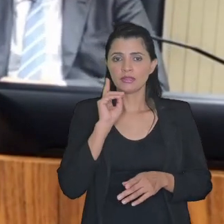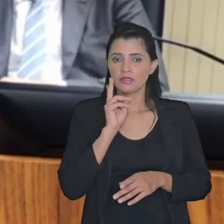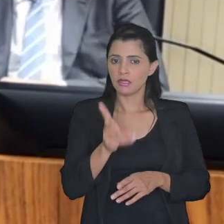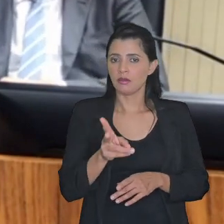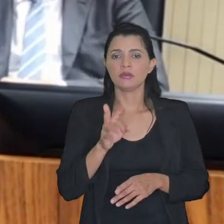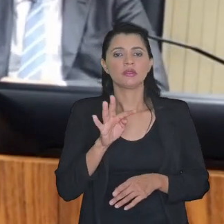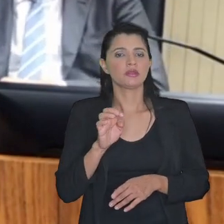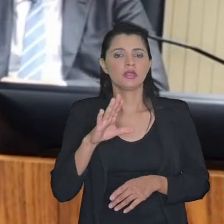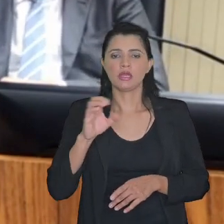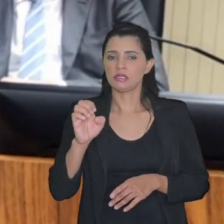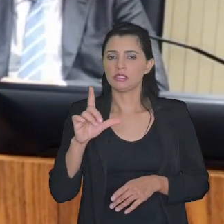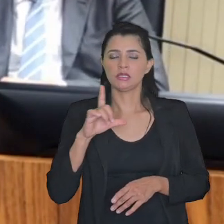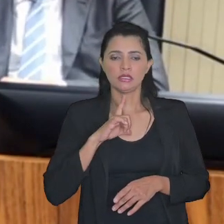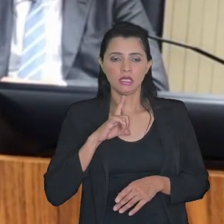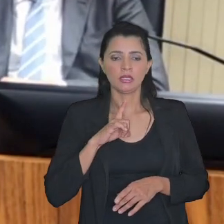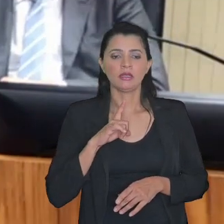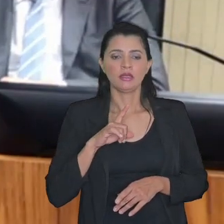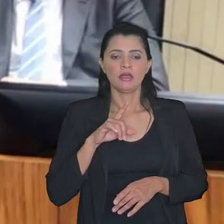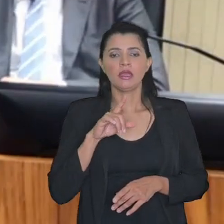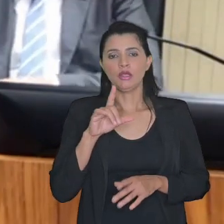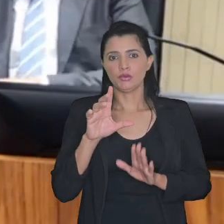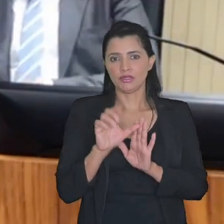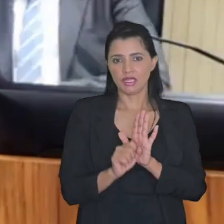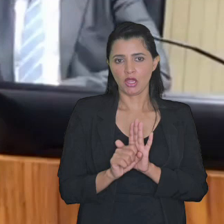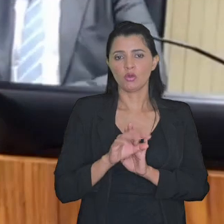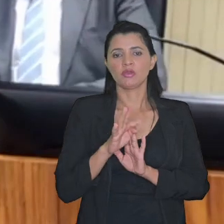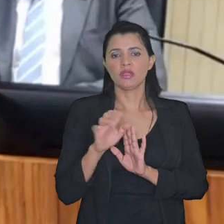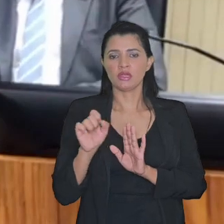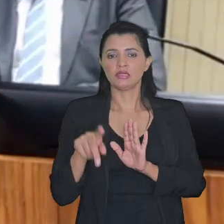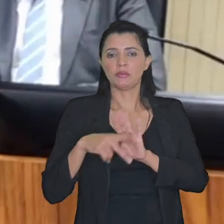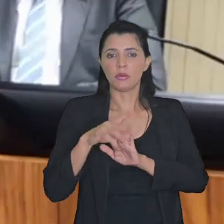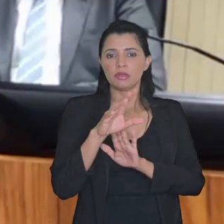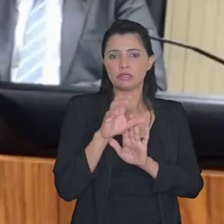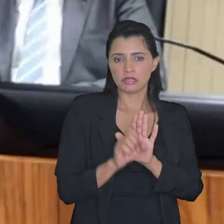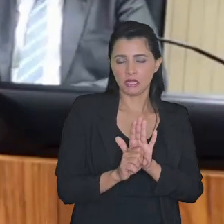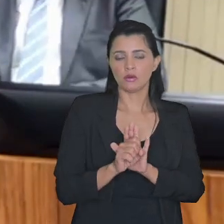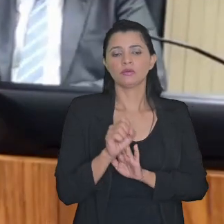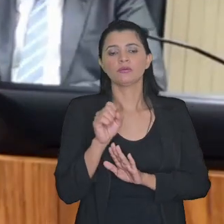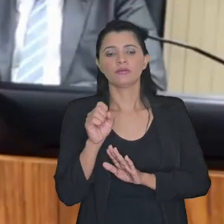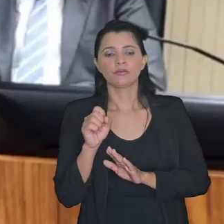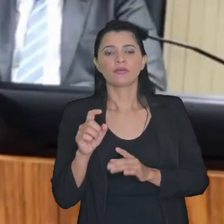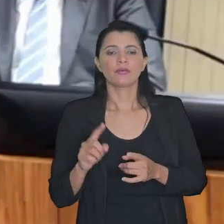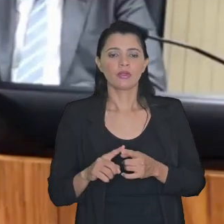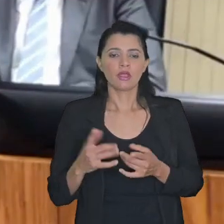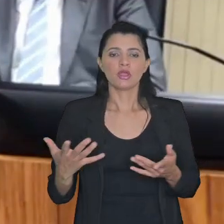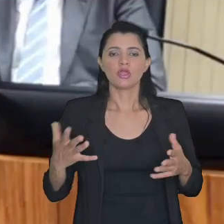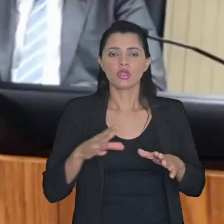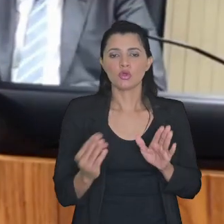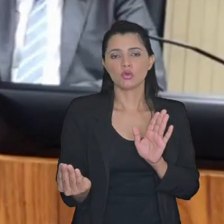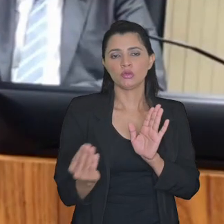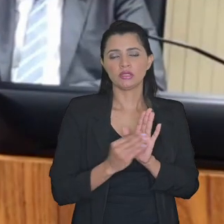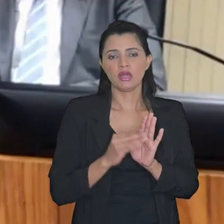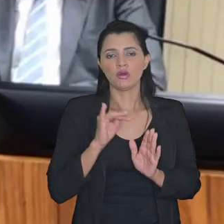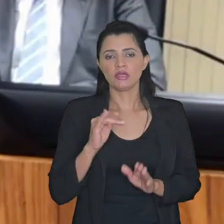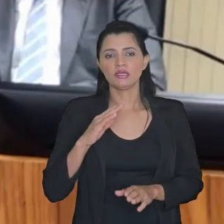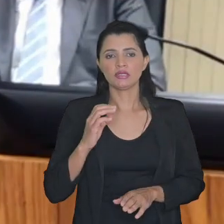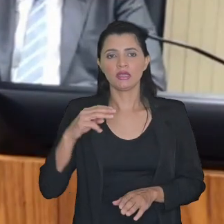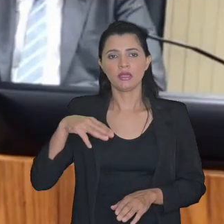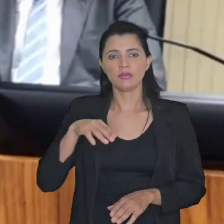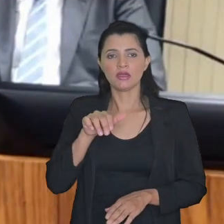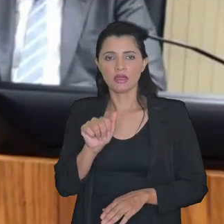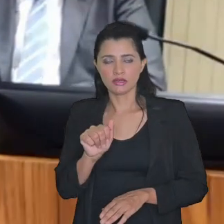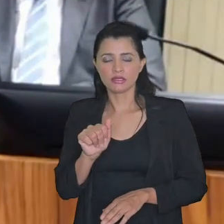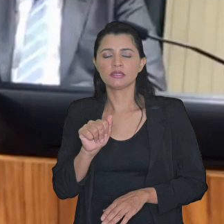da tese do século a chamada tese do século incidência inclusão de cms na base de cálculo pisco